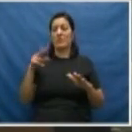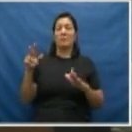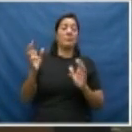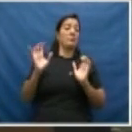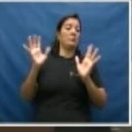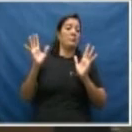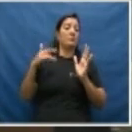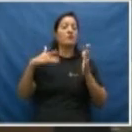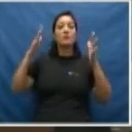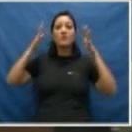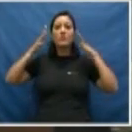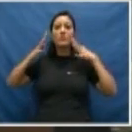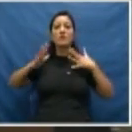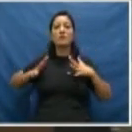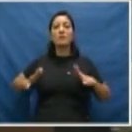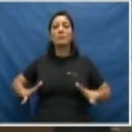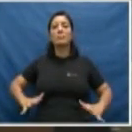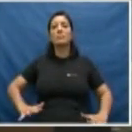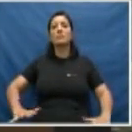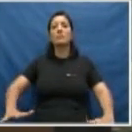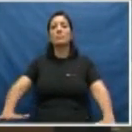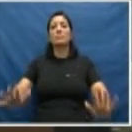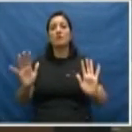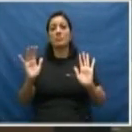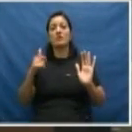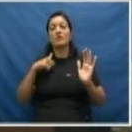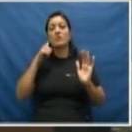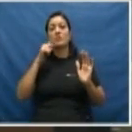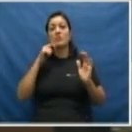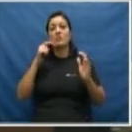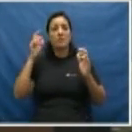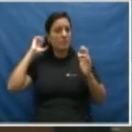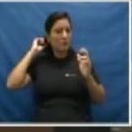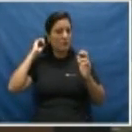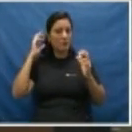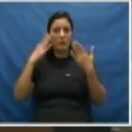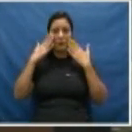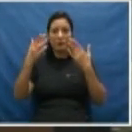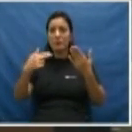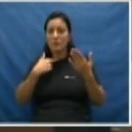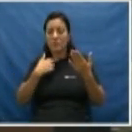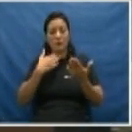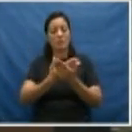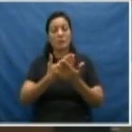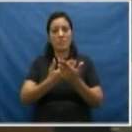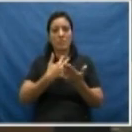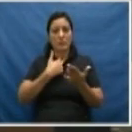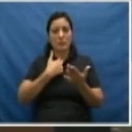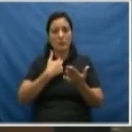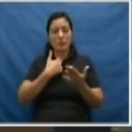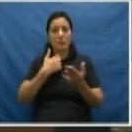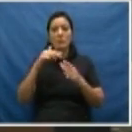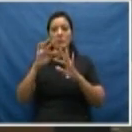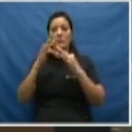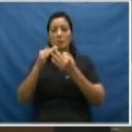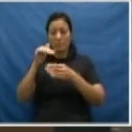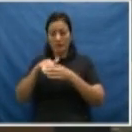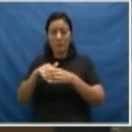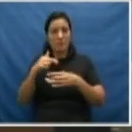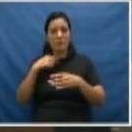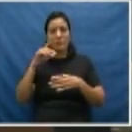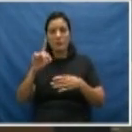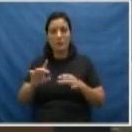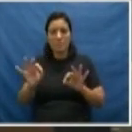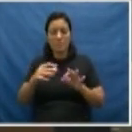homens, porque tem que cobrir totalmente. As mulheres não podem mostrar o cabelo, não podem estudar, não têm direito dentro da família, não têm